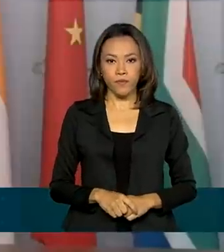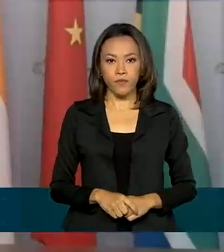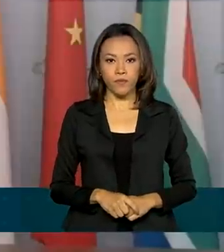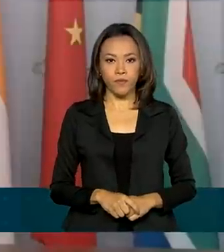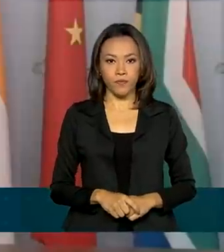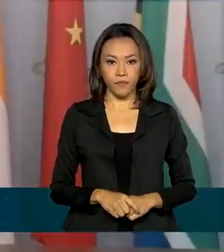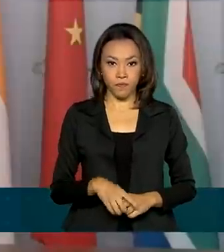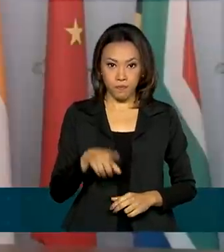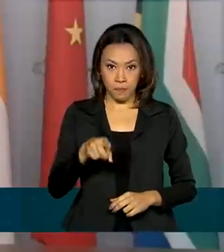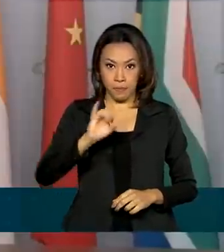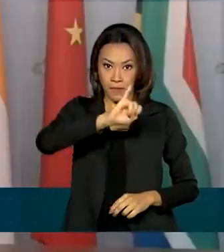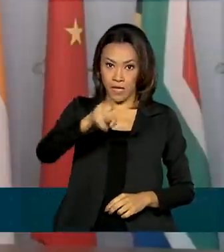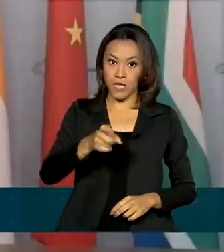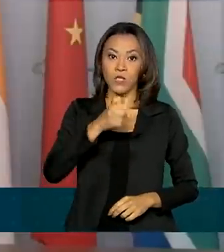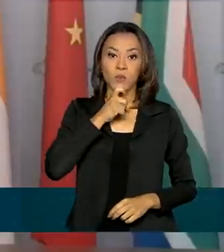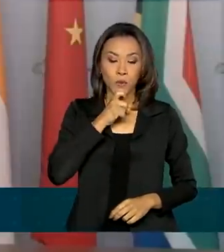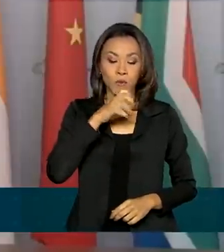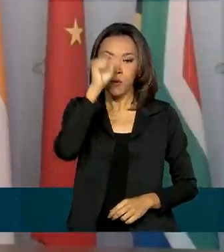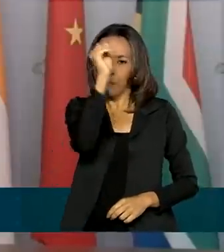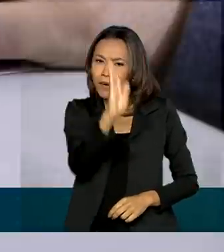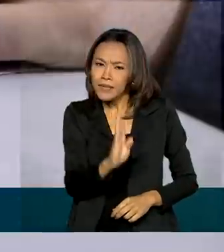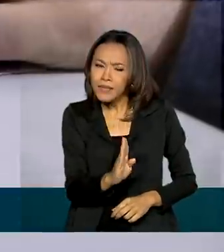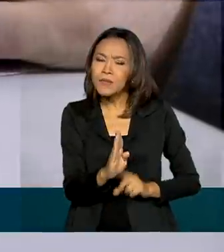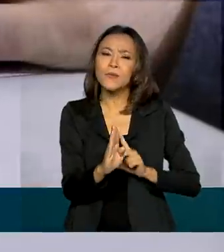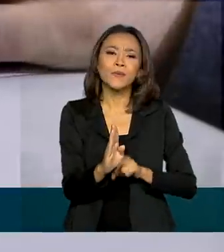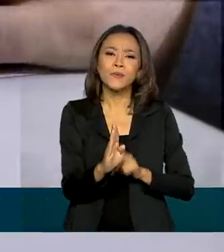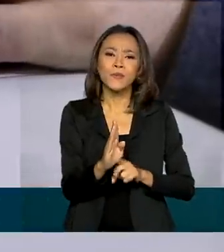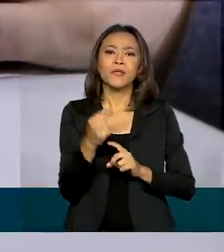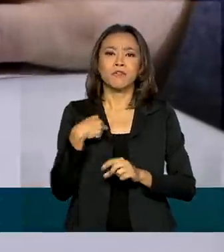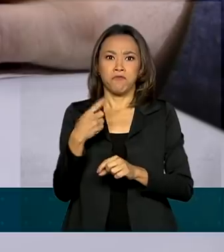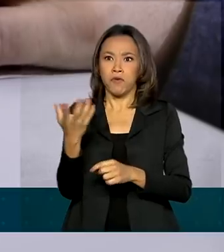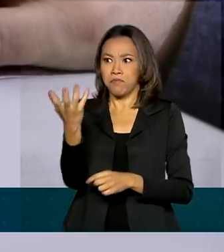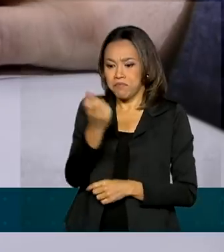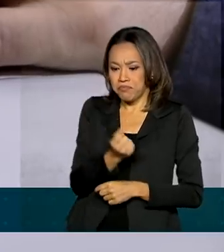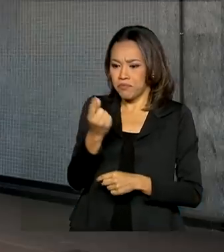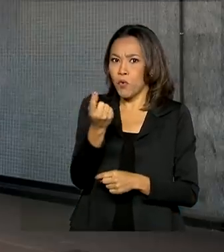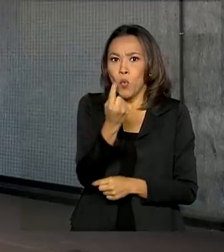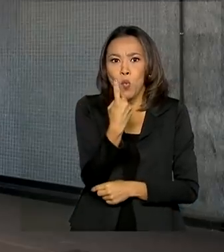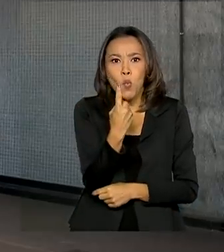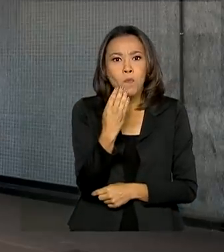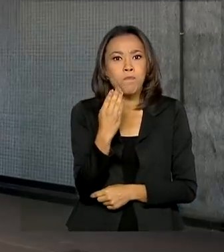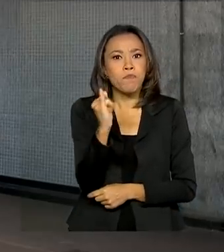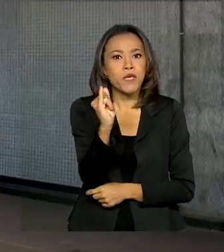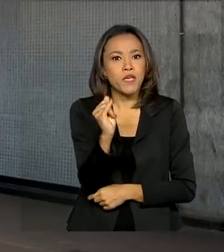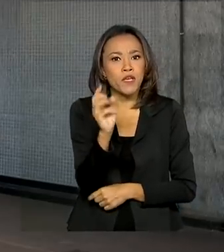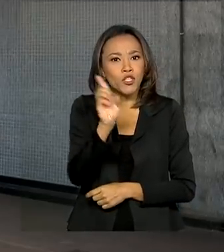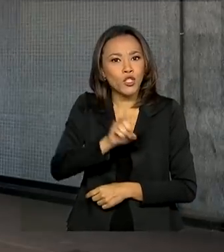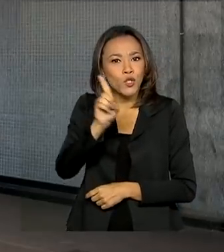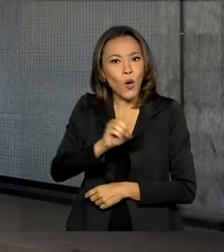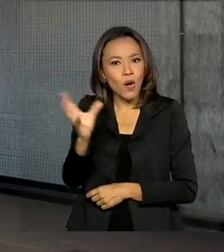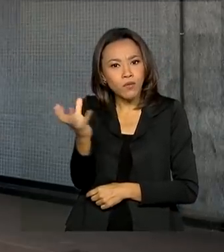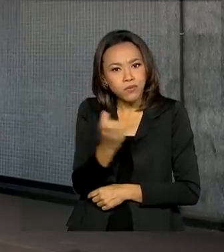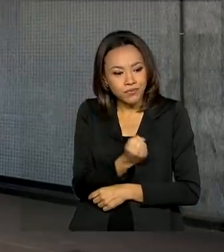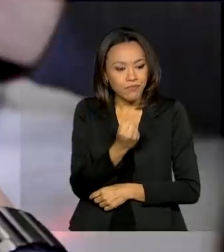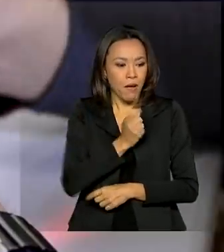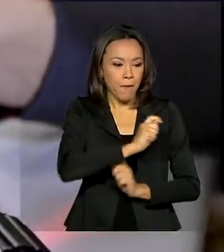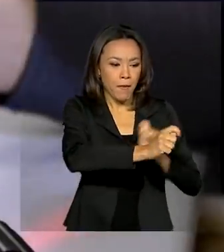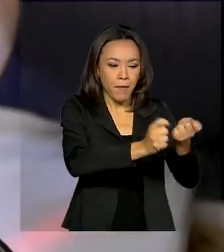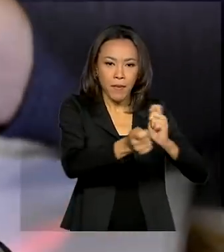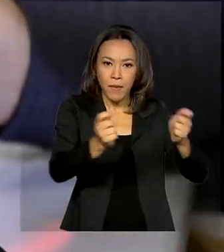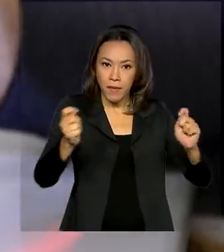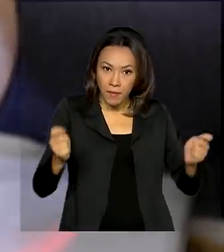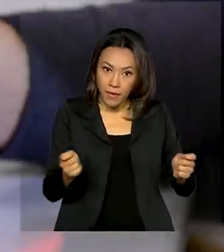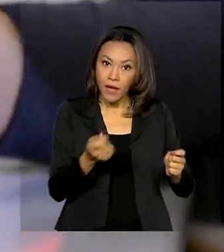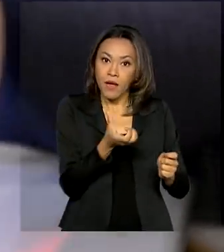Em julho, o Brasil foi beneficiado com um empréstimo de um bilhão de dólares para o pagamento do auxílio emergencial de R